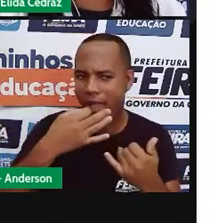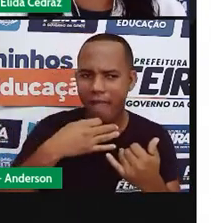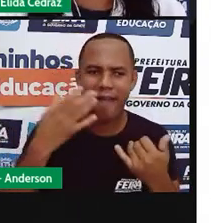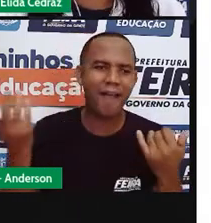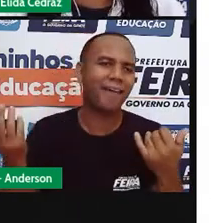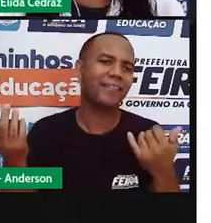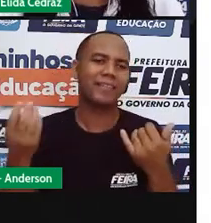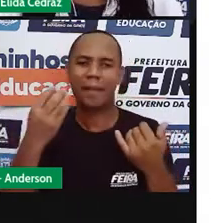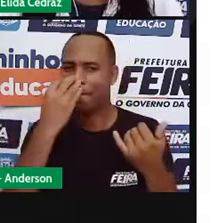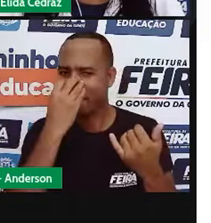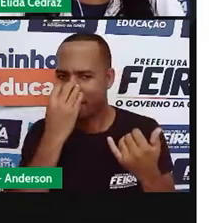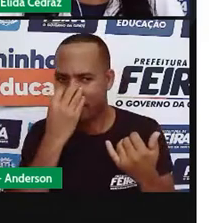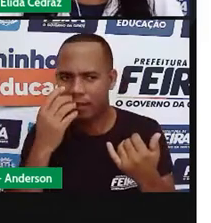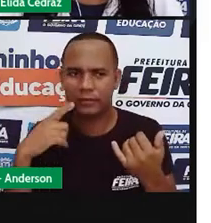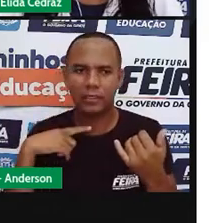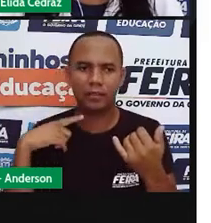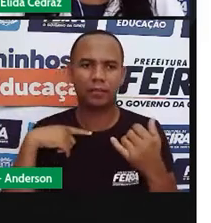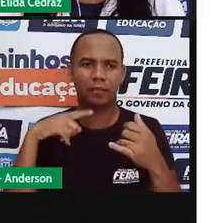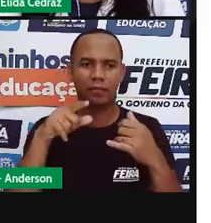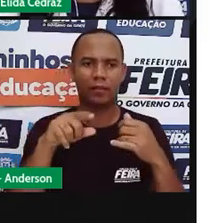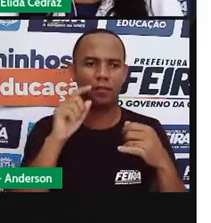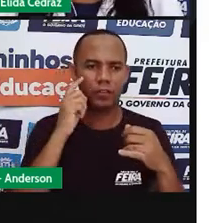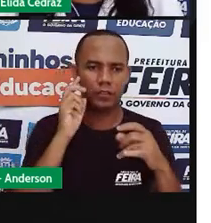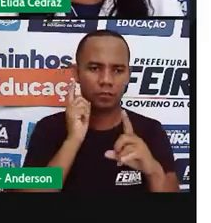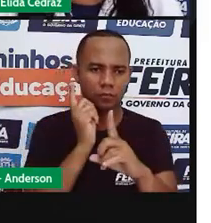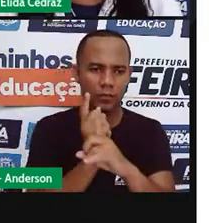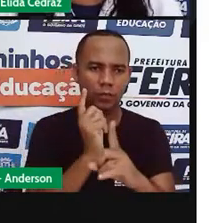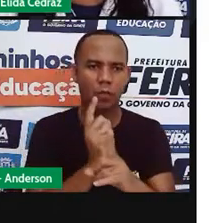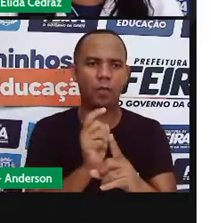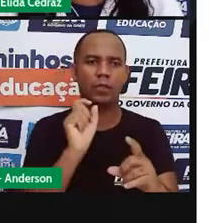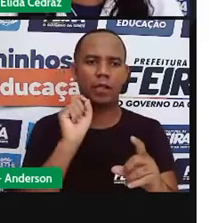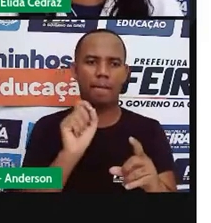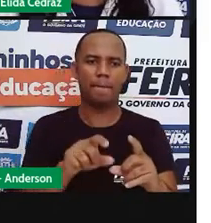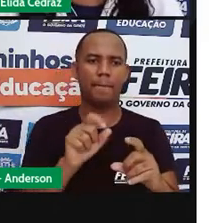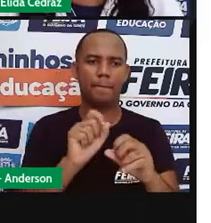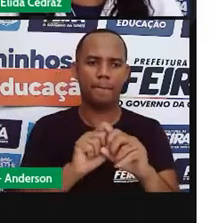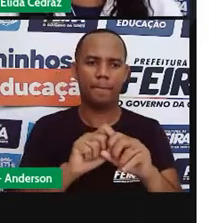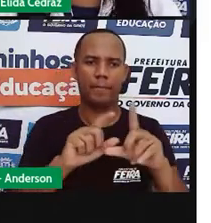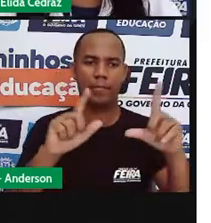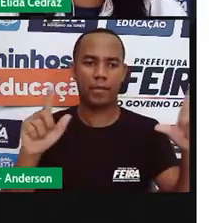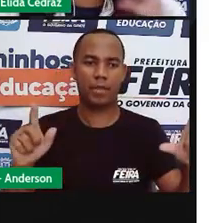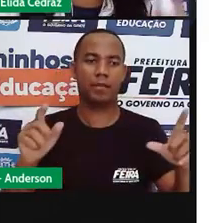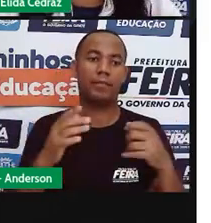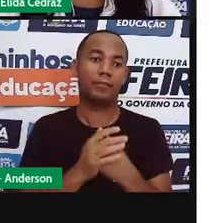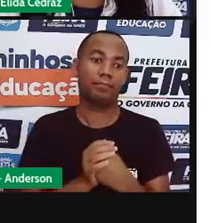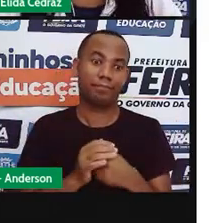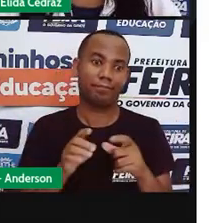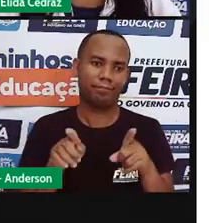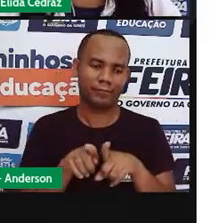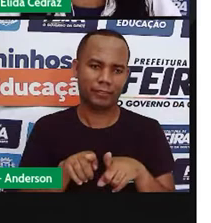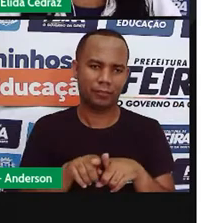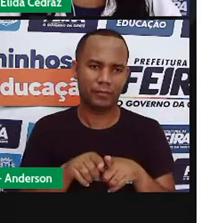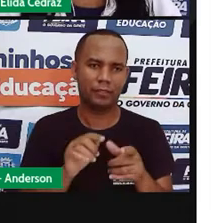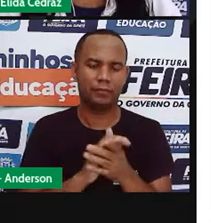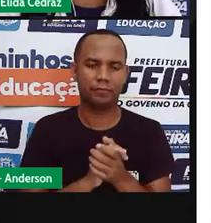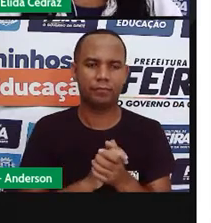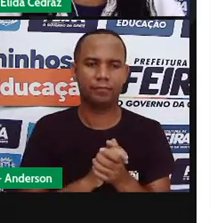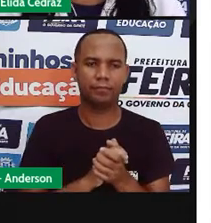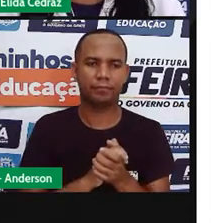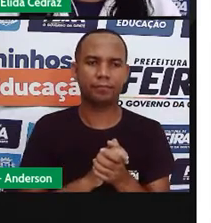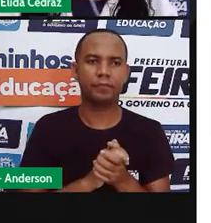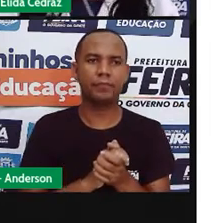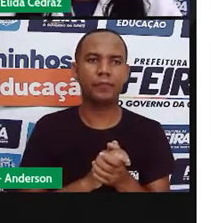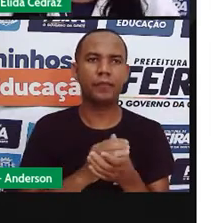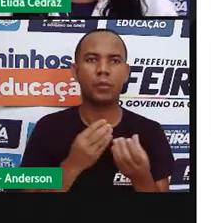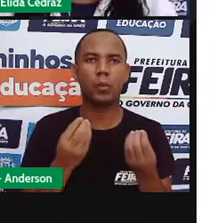as imagens estão em um formato diferente nesse suporte do que no suporte do jornal impresso. É